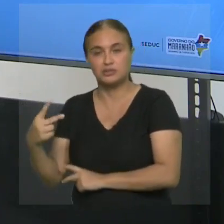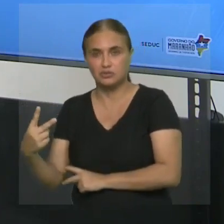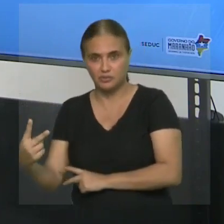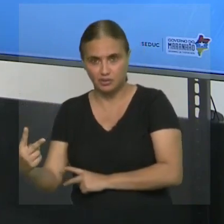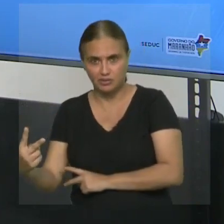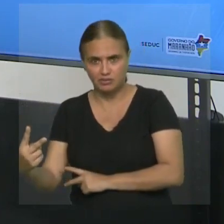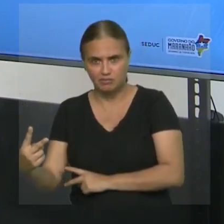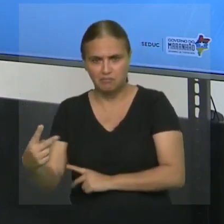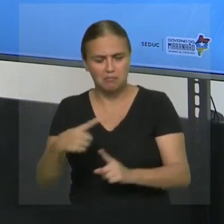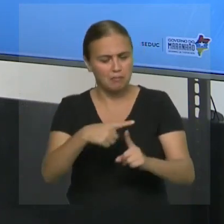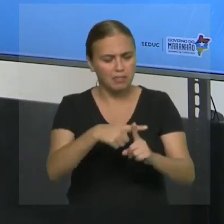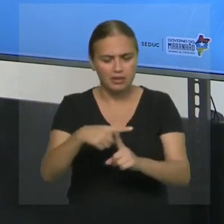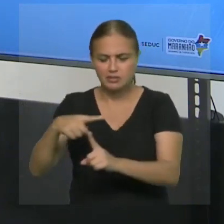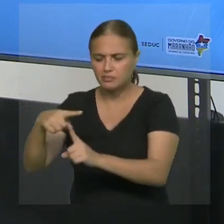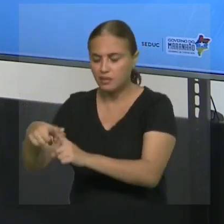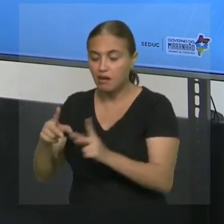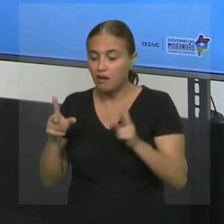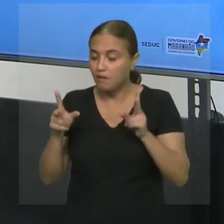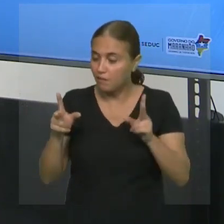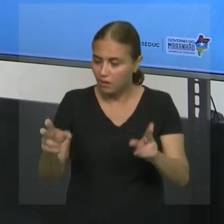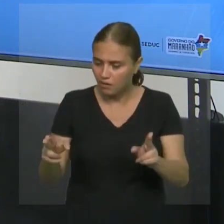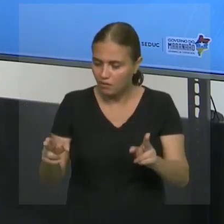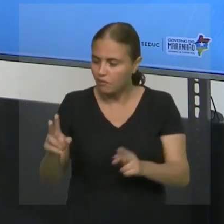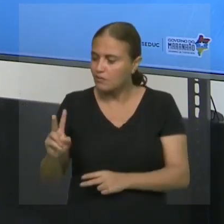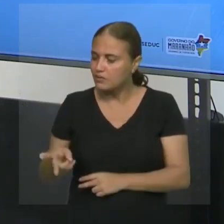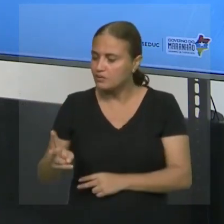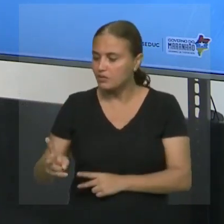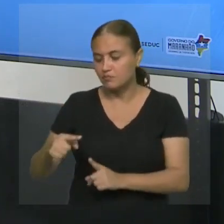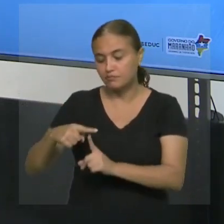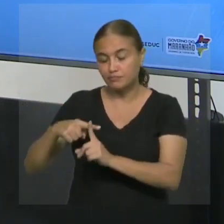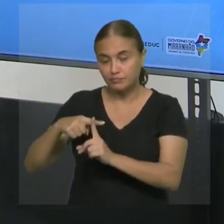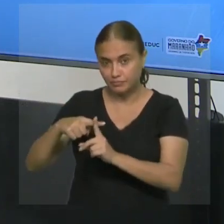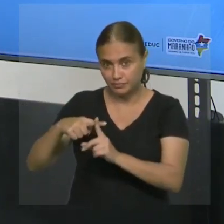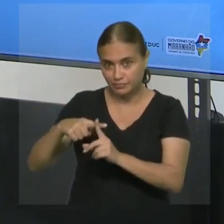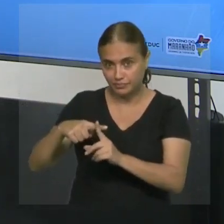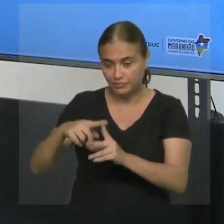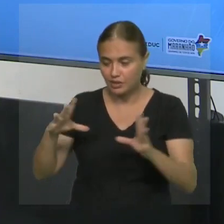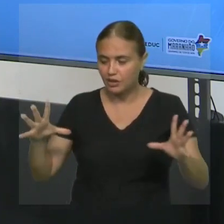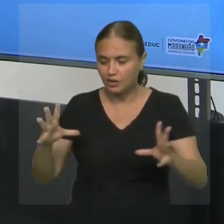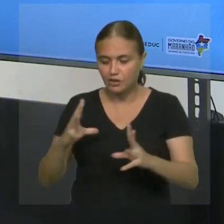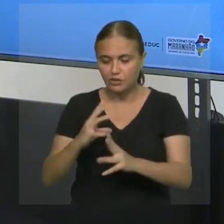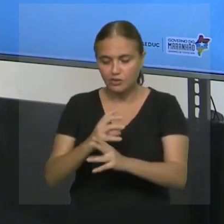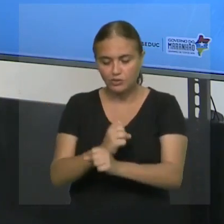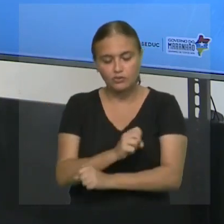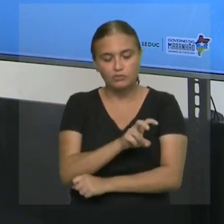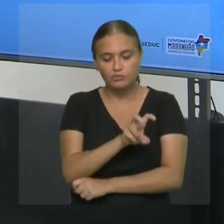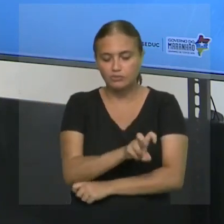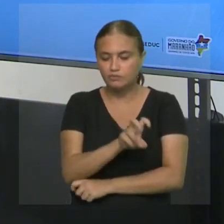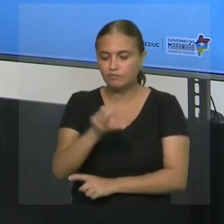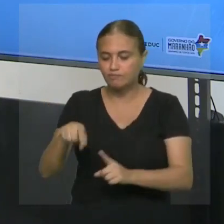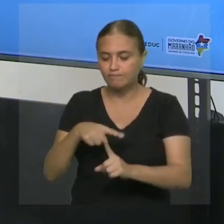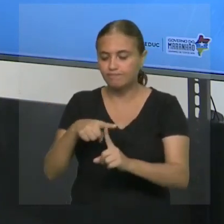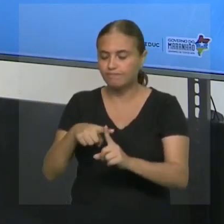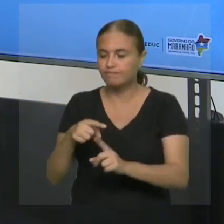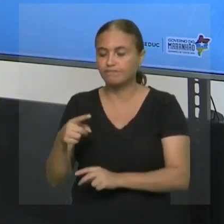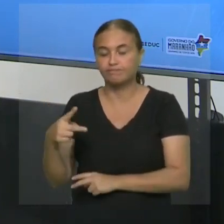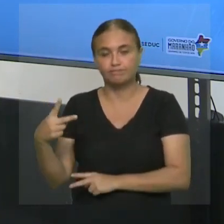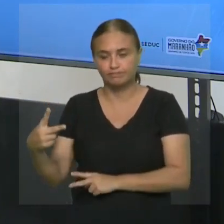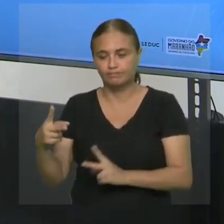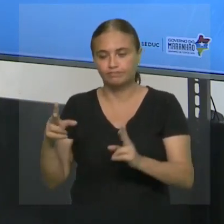Sinais iguais. Positivo, continua positivo. E eu somo as parcelas. Cinco mais dois,